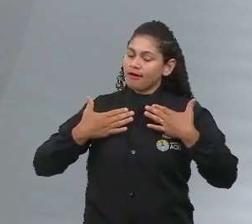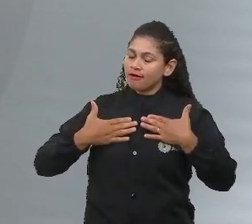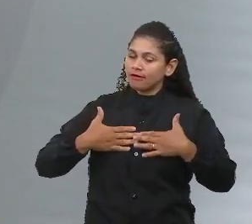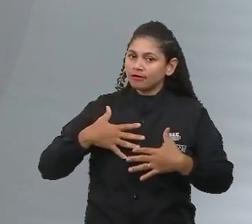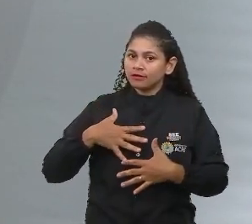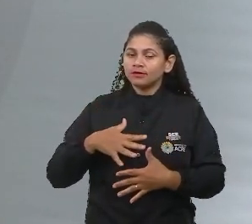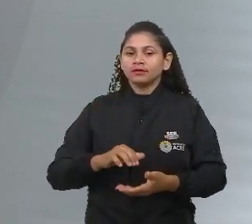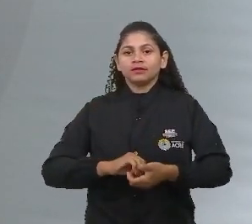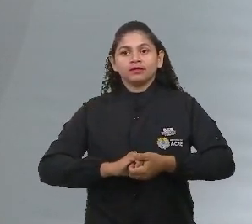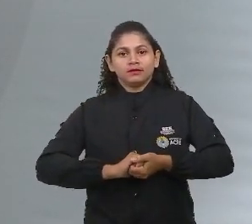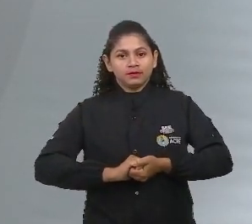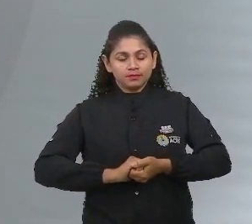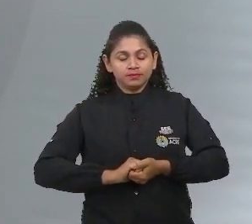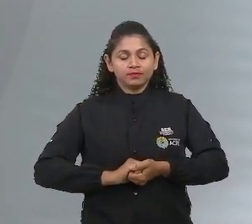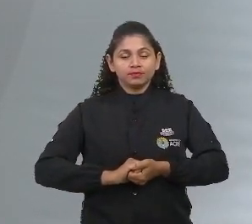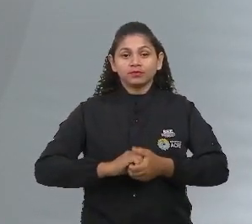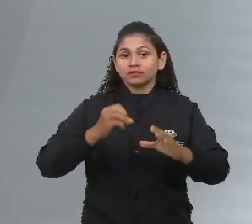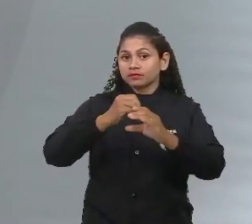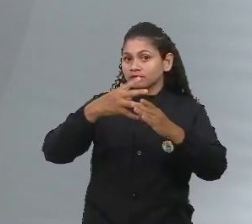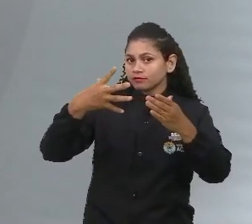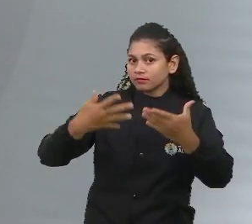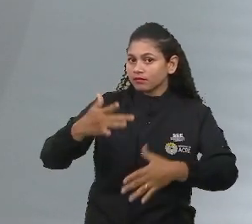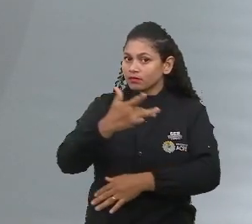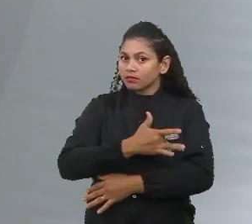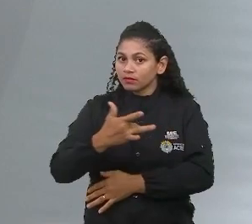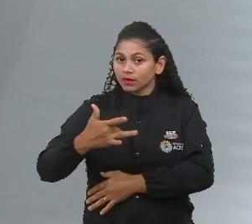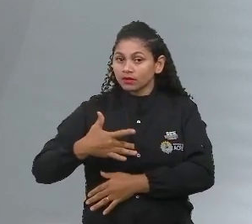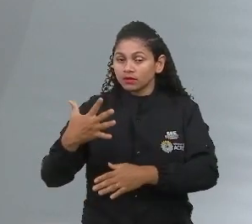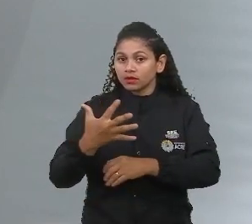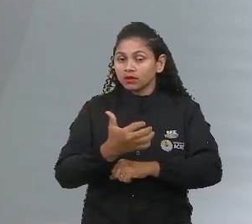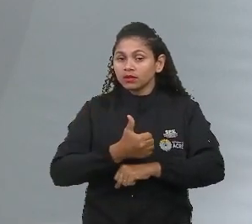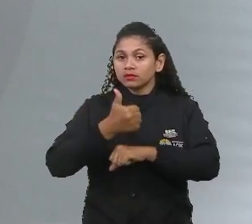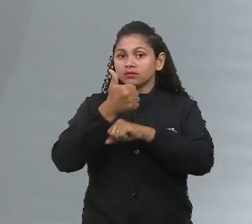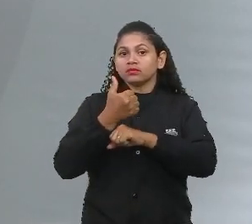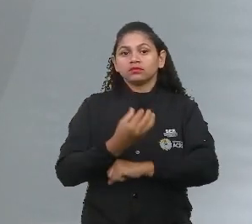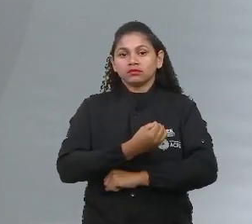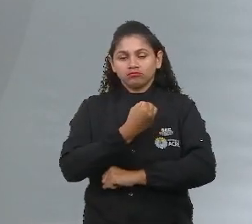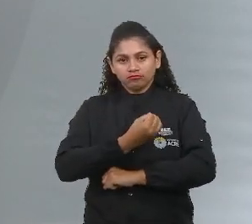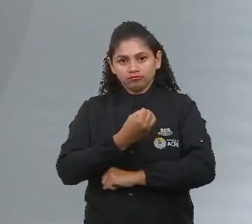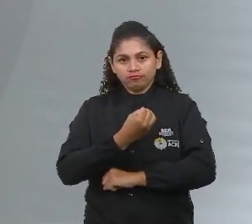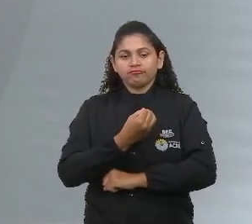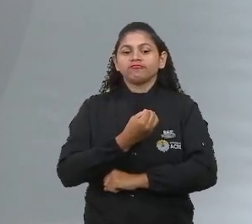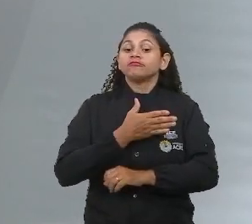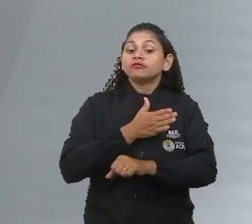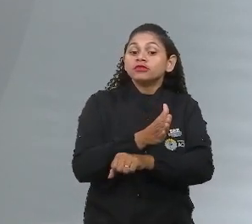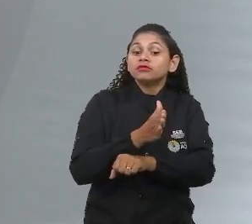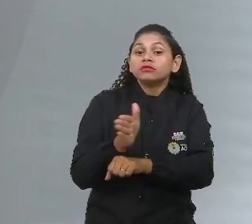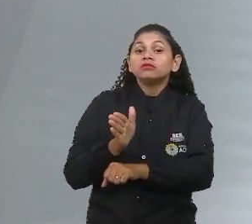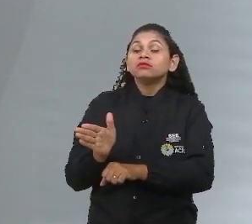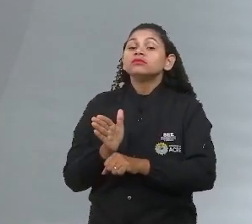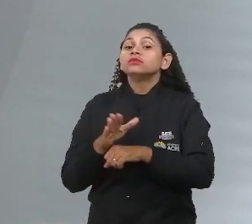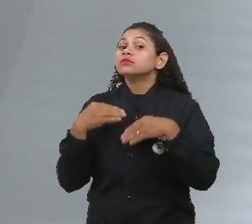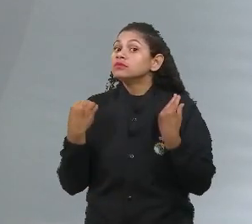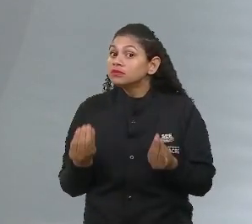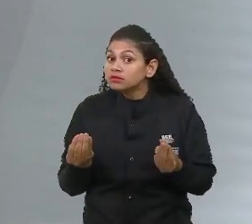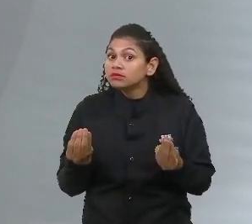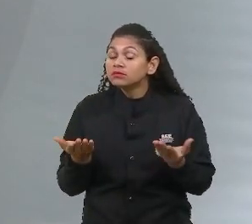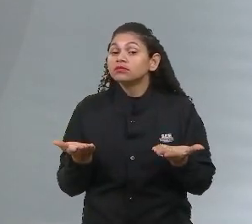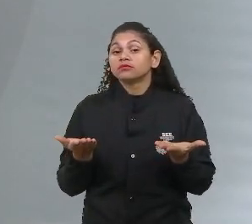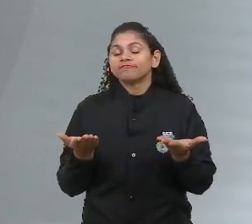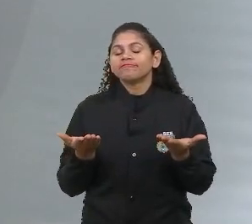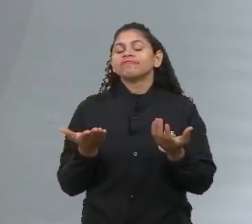Quando a gente for abordar aqui o aspecto da saúde, qualidade de vida, a gente vai dar o direcionamento para o quê? Para como a atividade